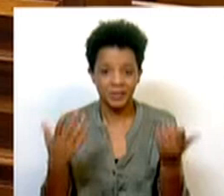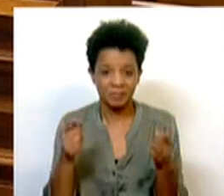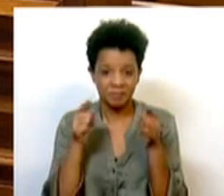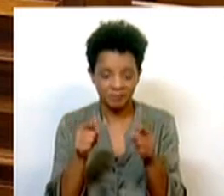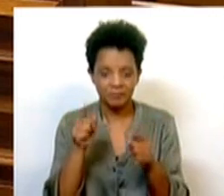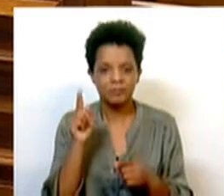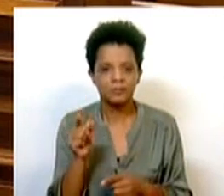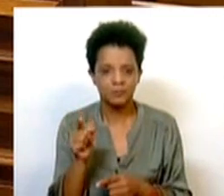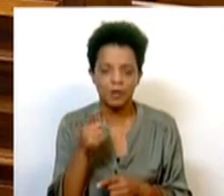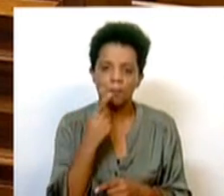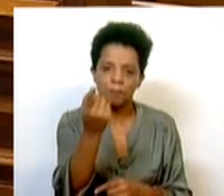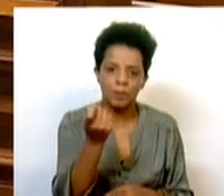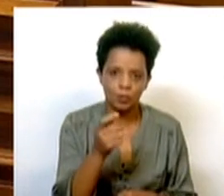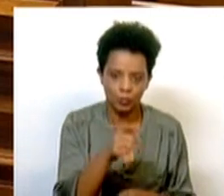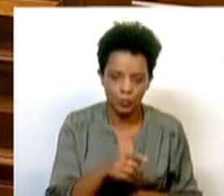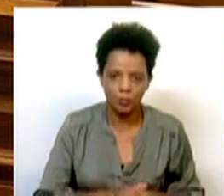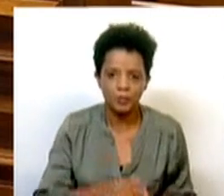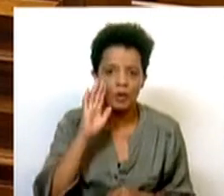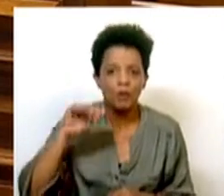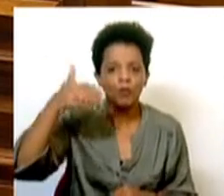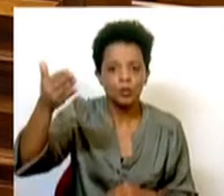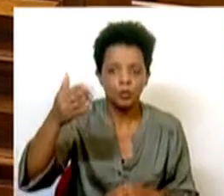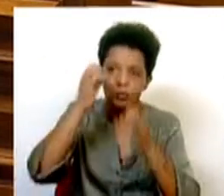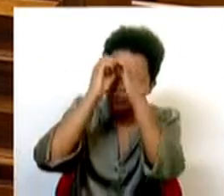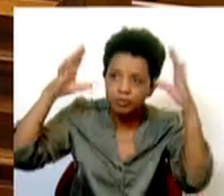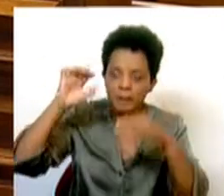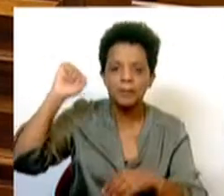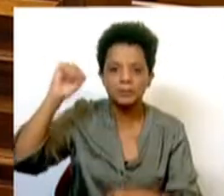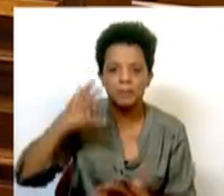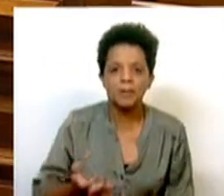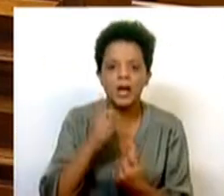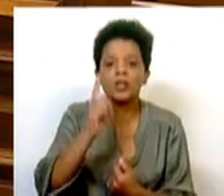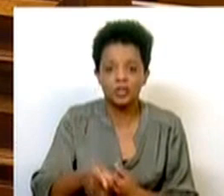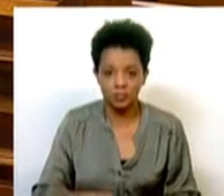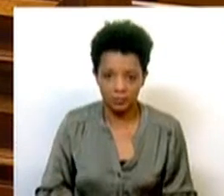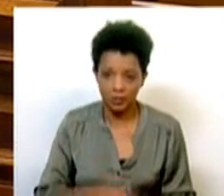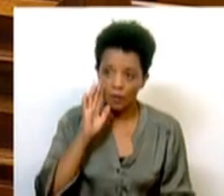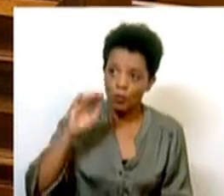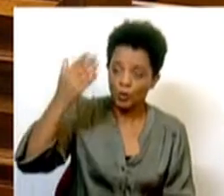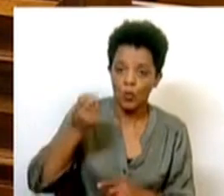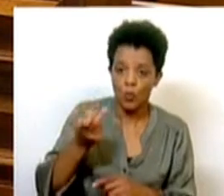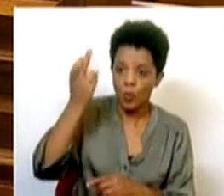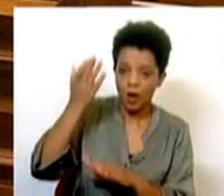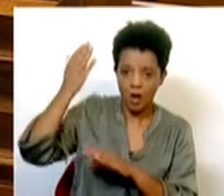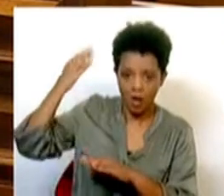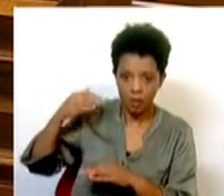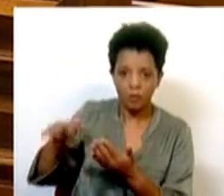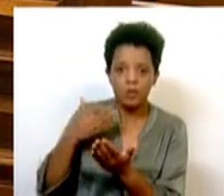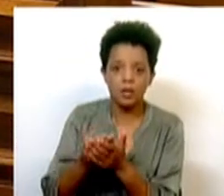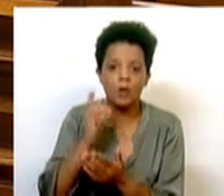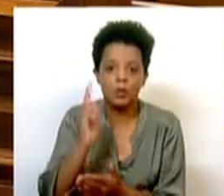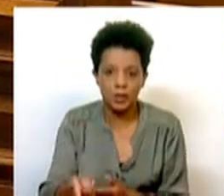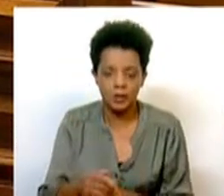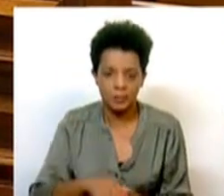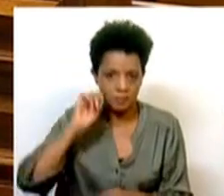essa é que é a minha pergunta. Qual é que é o futuro utópico que o PCP deseja? É o futuro de há um ano atrás onde se colocam